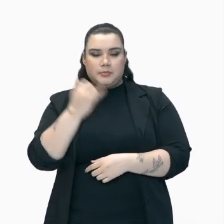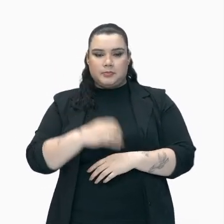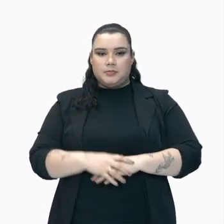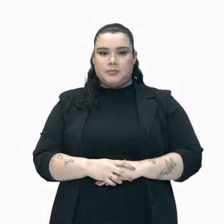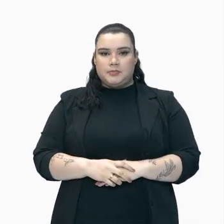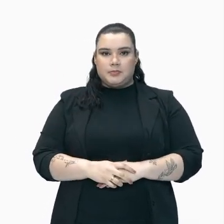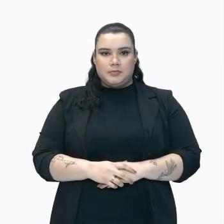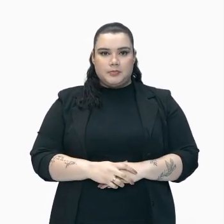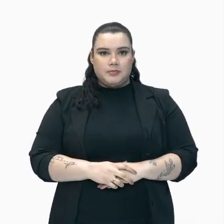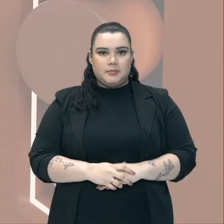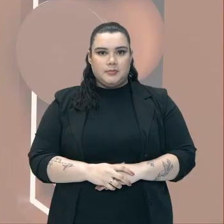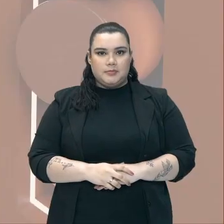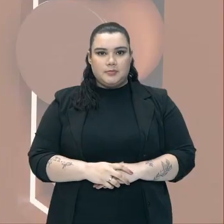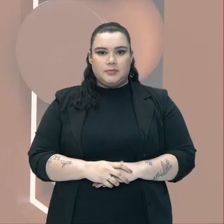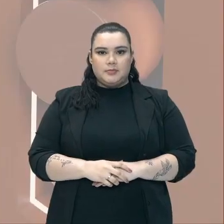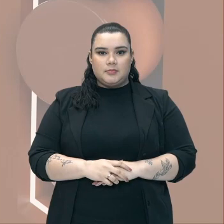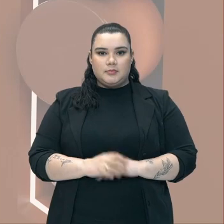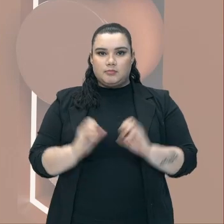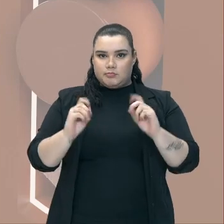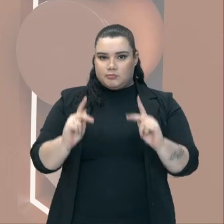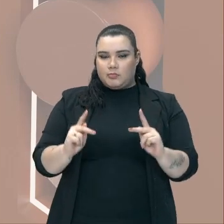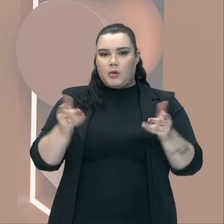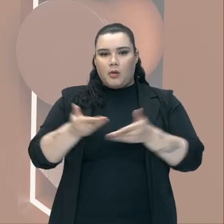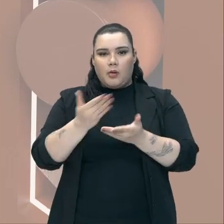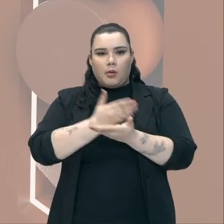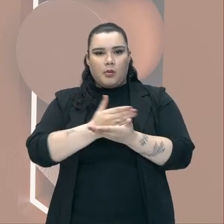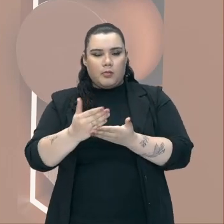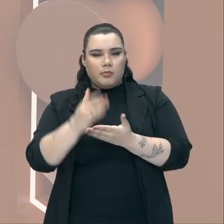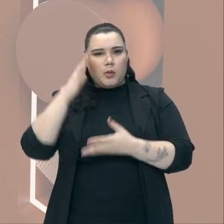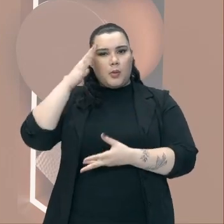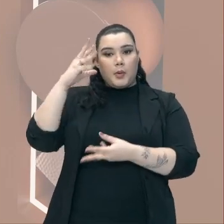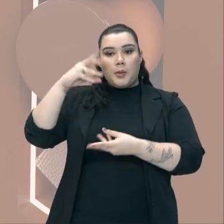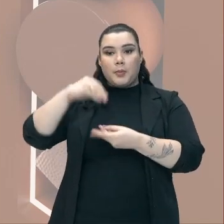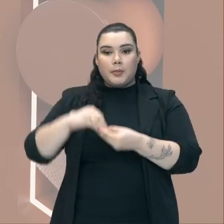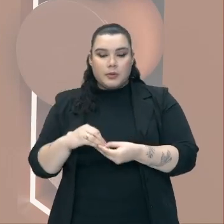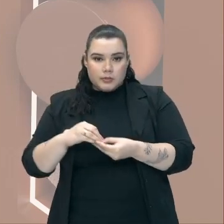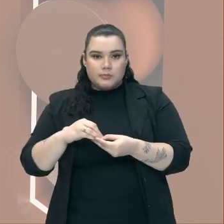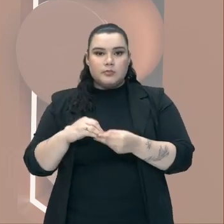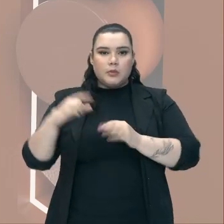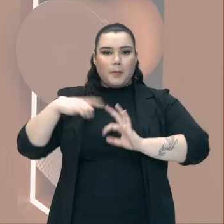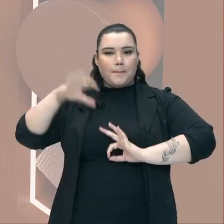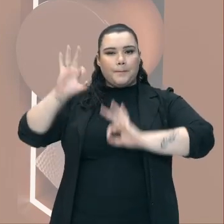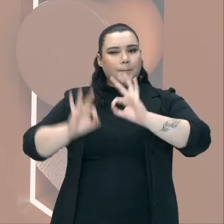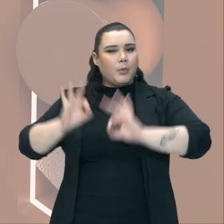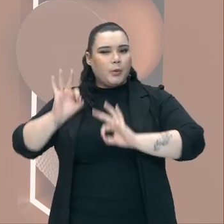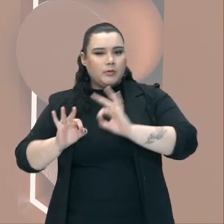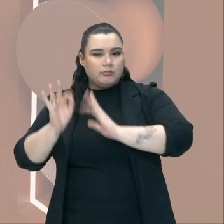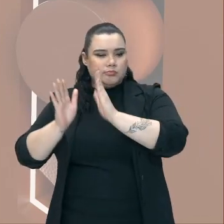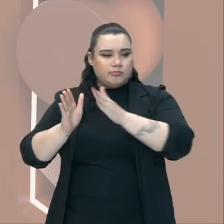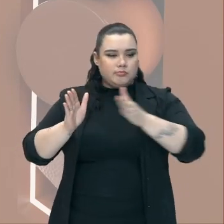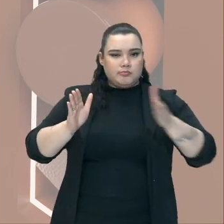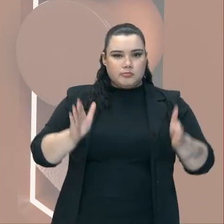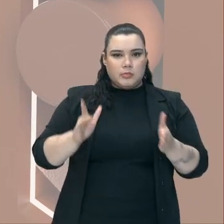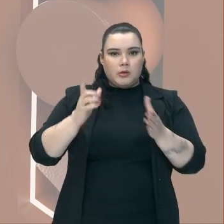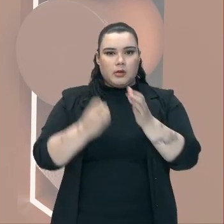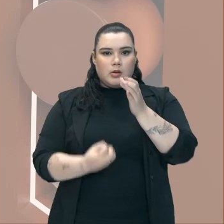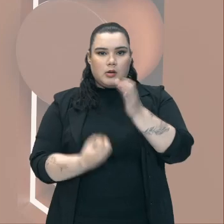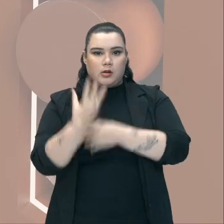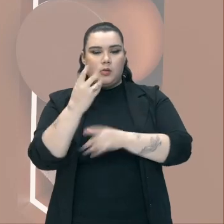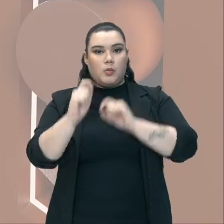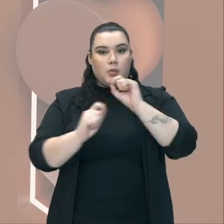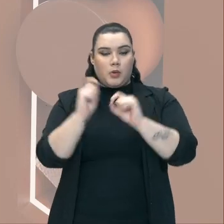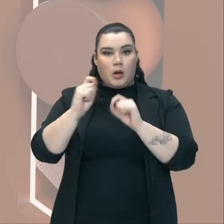conjuração baiana A gente vai começar a compreender então Todo o processo que culminou ali Na